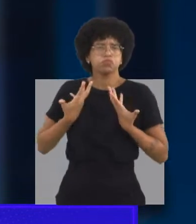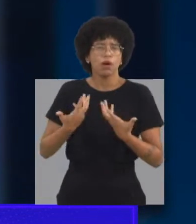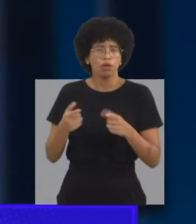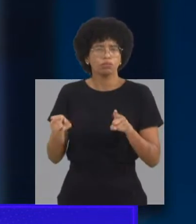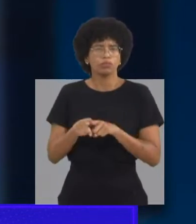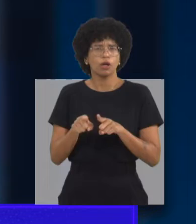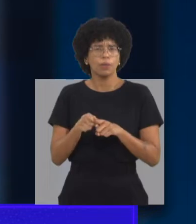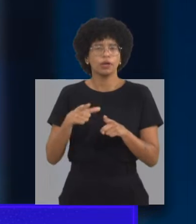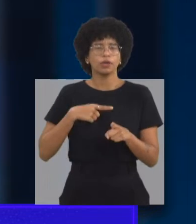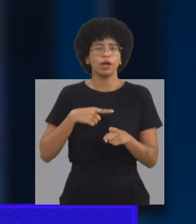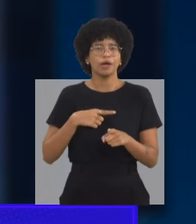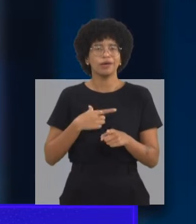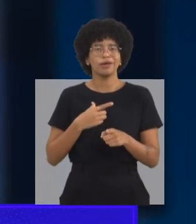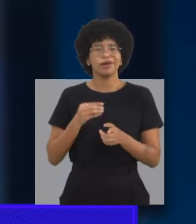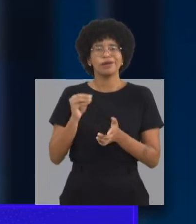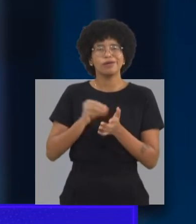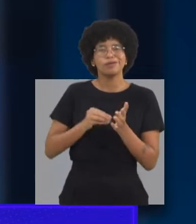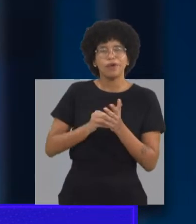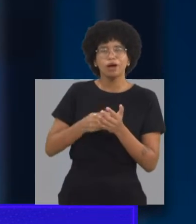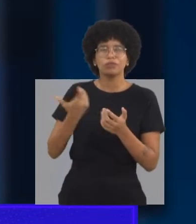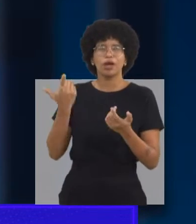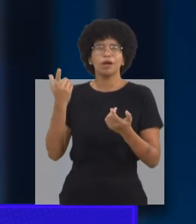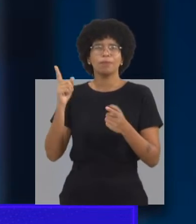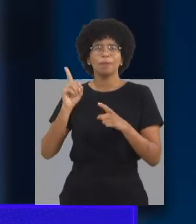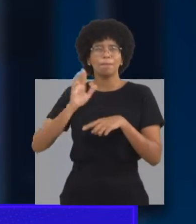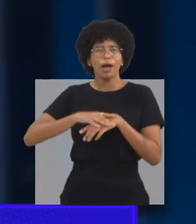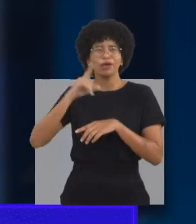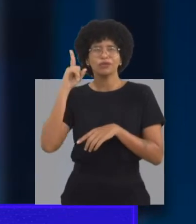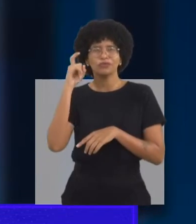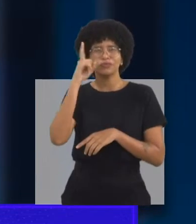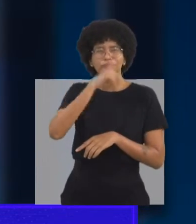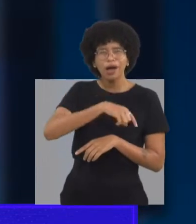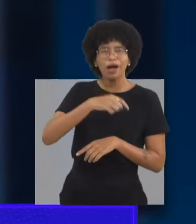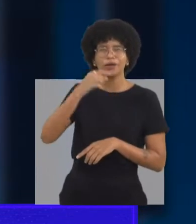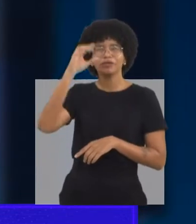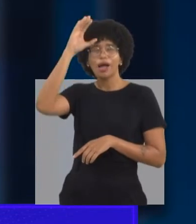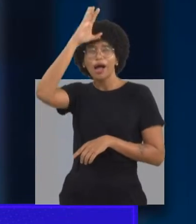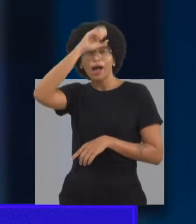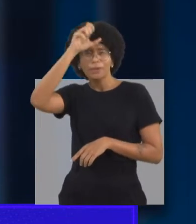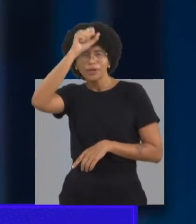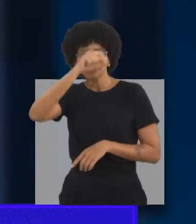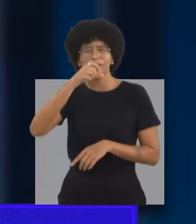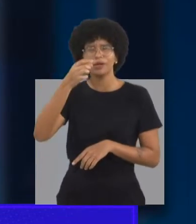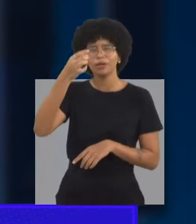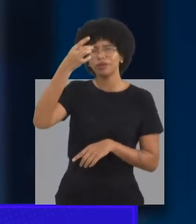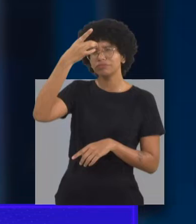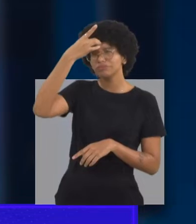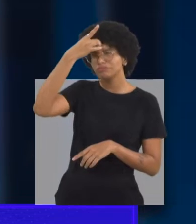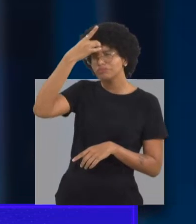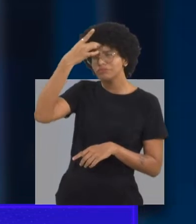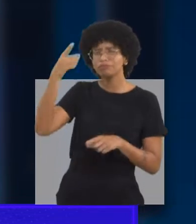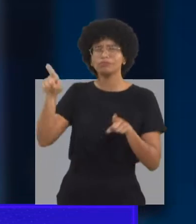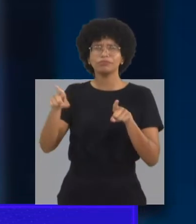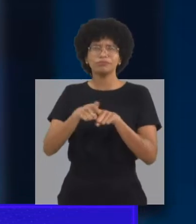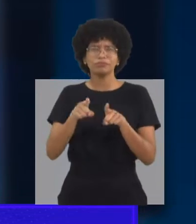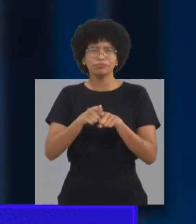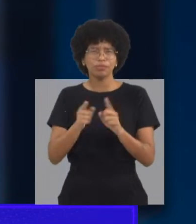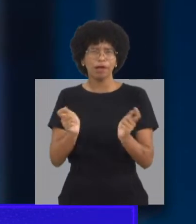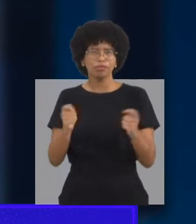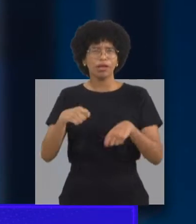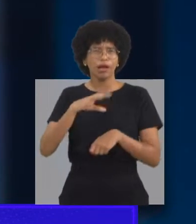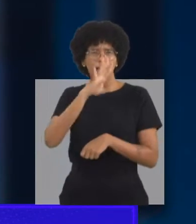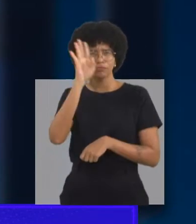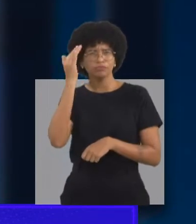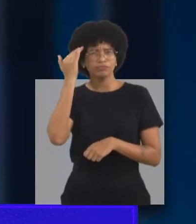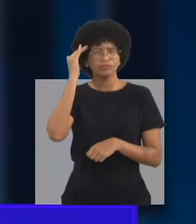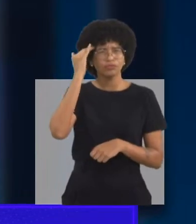atraso de linguagem, não verbal, que não fala, que tem essa maior dificuldade de comunicação, ou uma